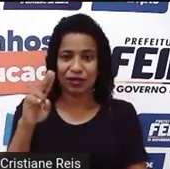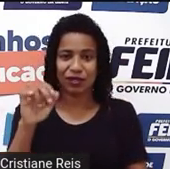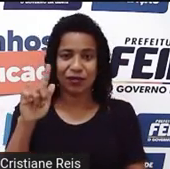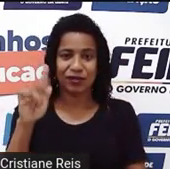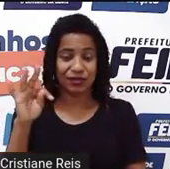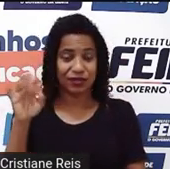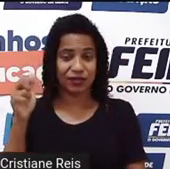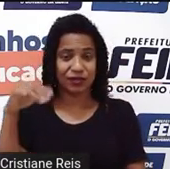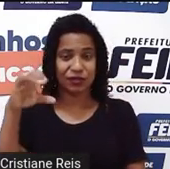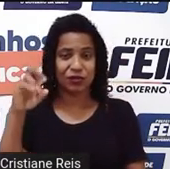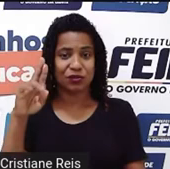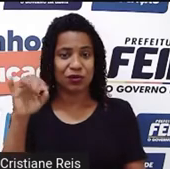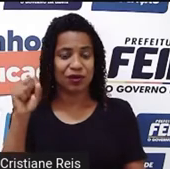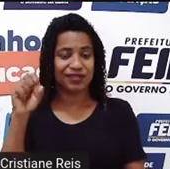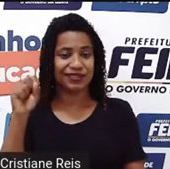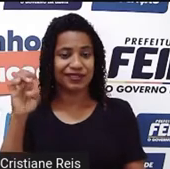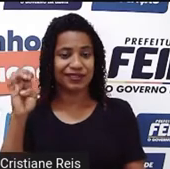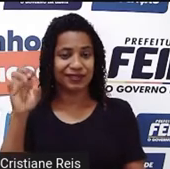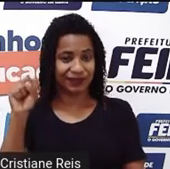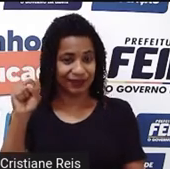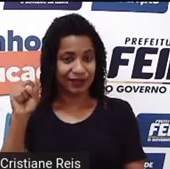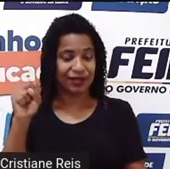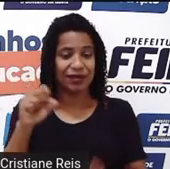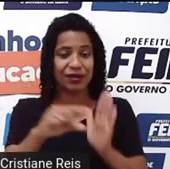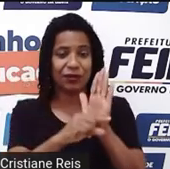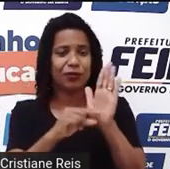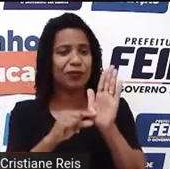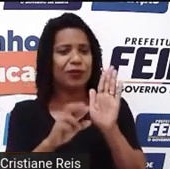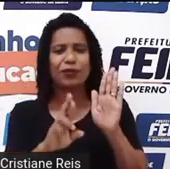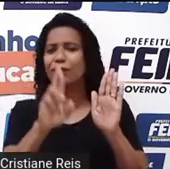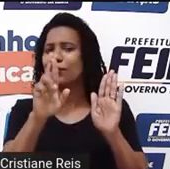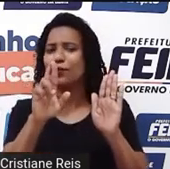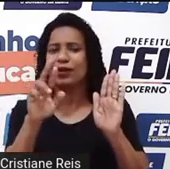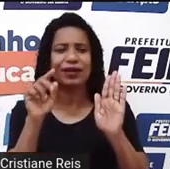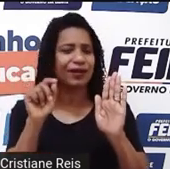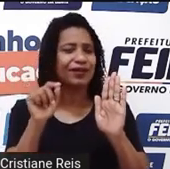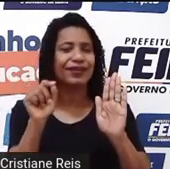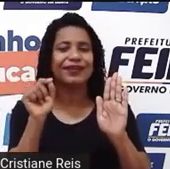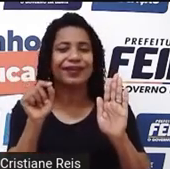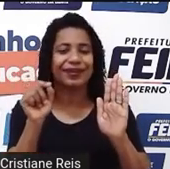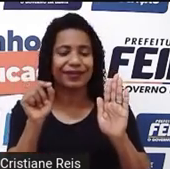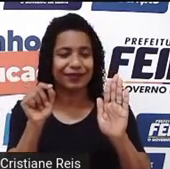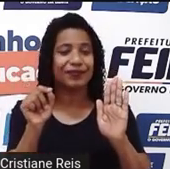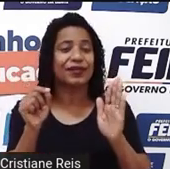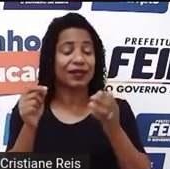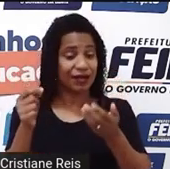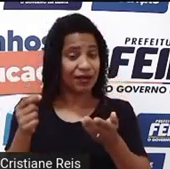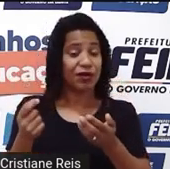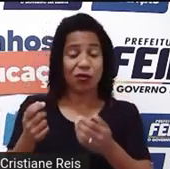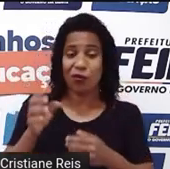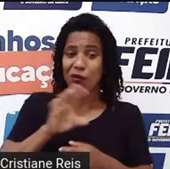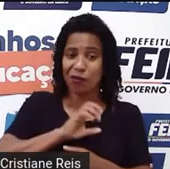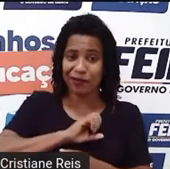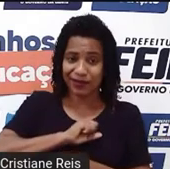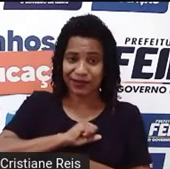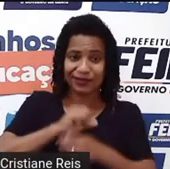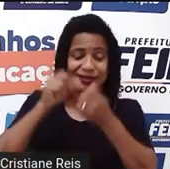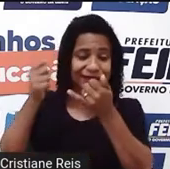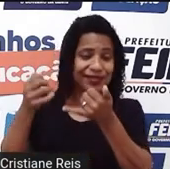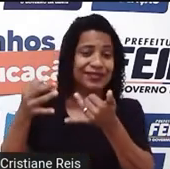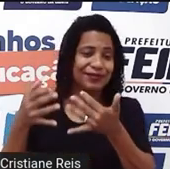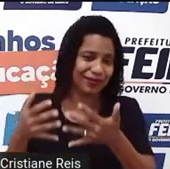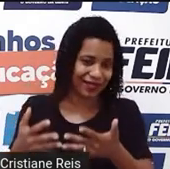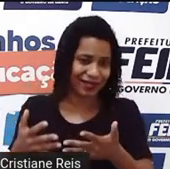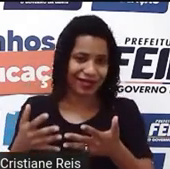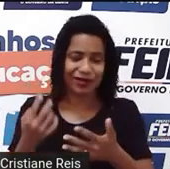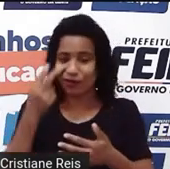romances. Romances que foram escritos para o público jovem, adulto, que conta uma história ao contrário. Os